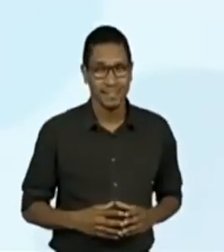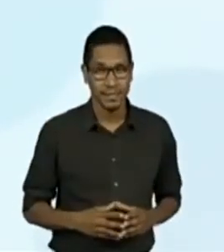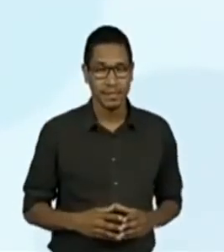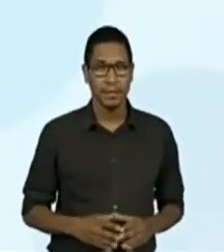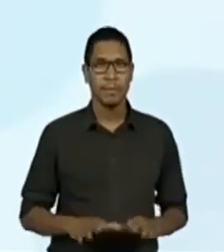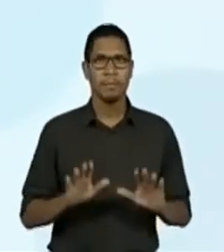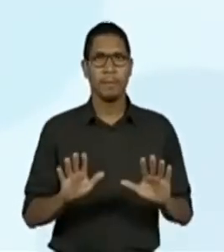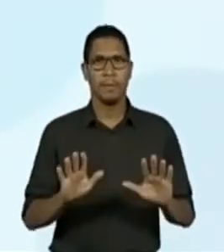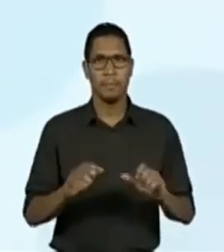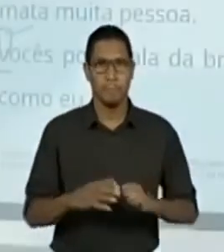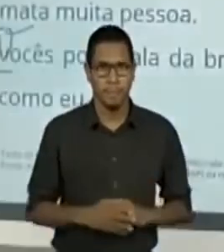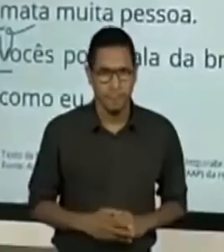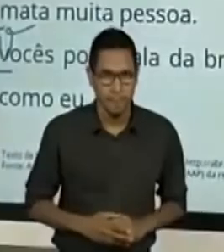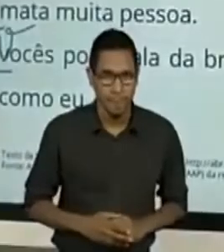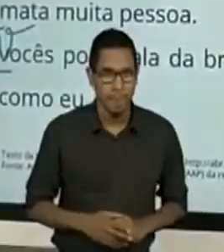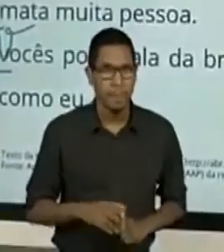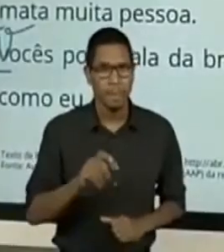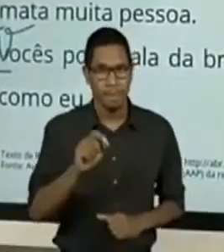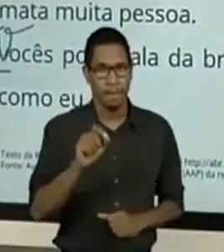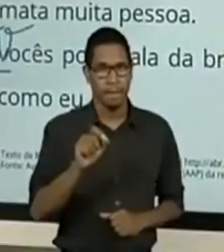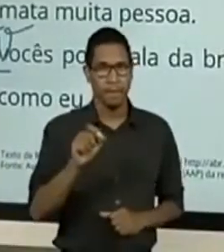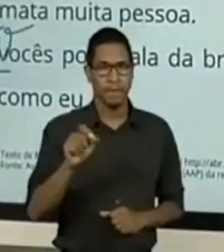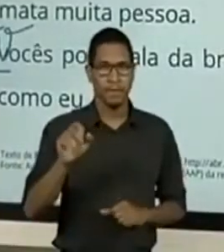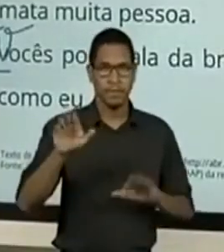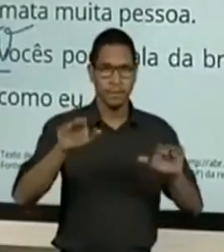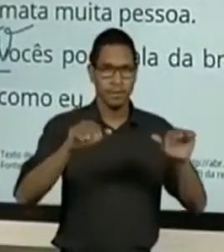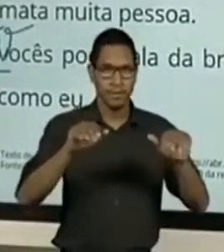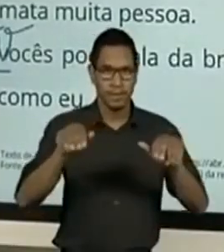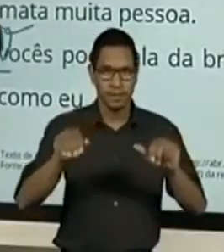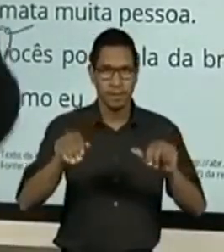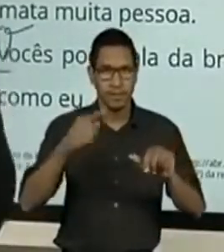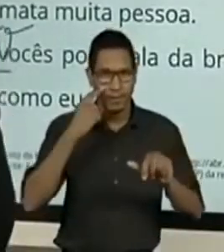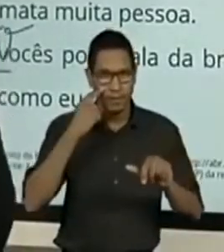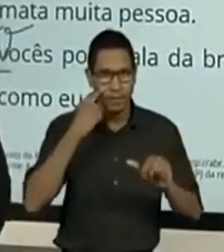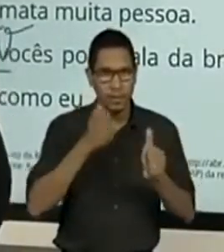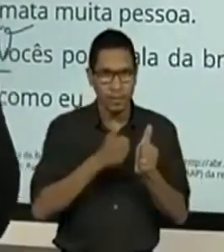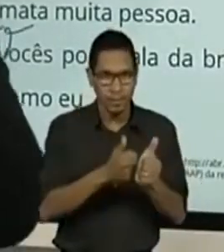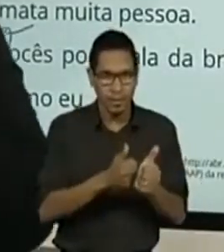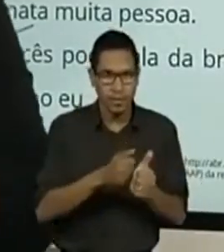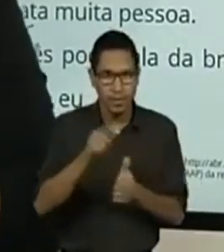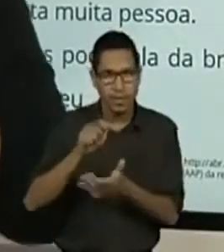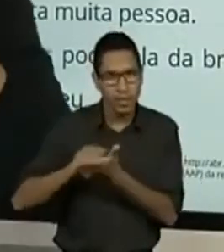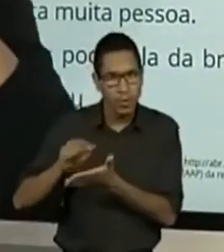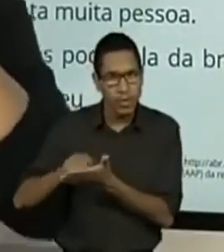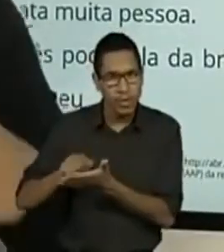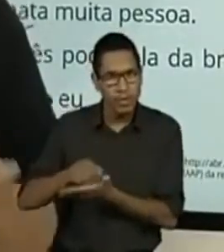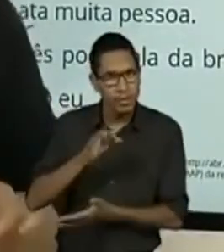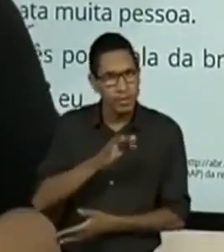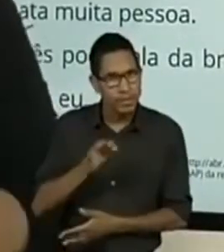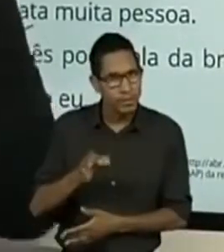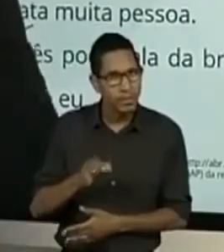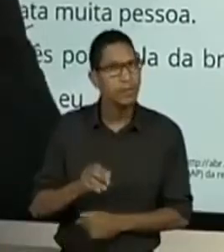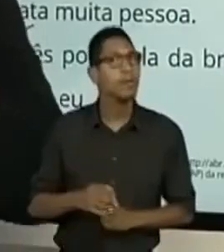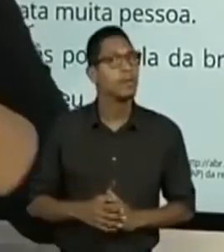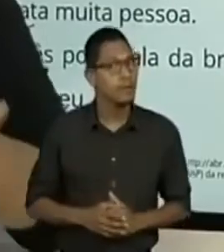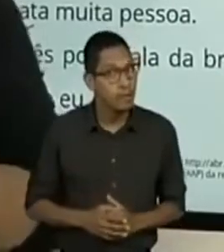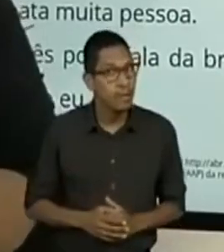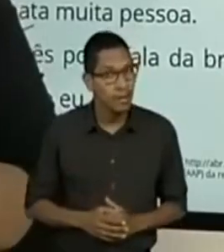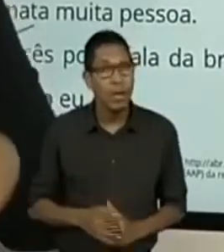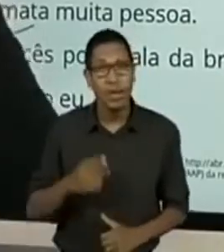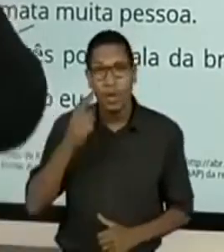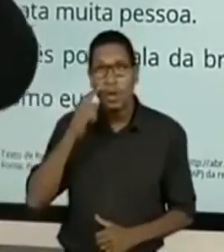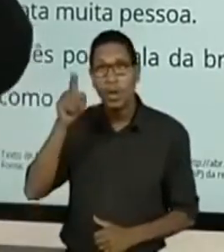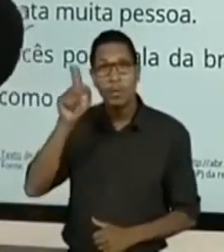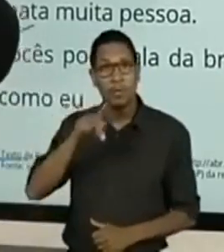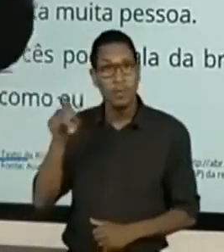só um detalhe. Pessoal, galeria, vocês estão assistindo? Vocês estão acompanhando direitinho? Estão registrando? Porque eu estou vendo que os professores estão